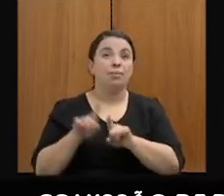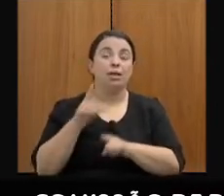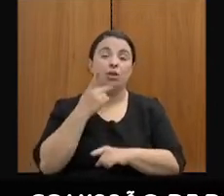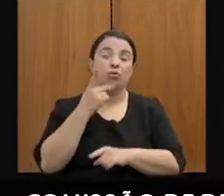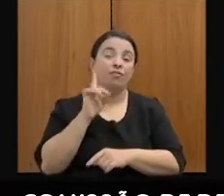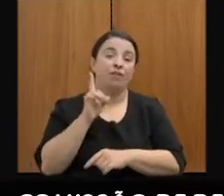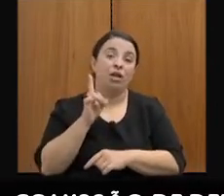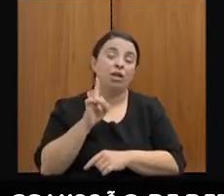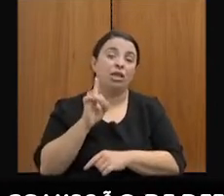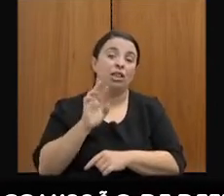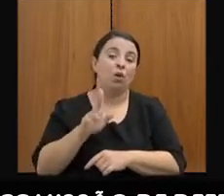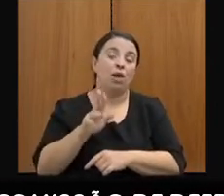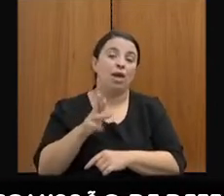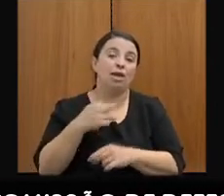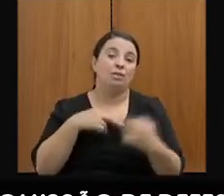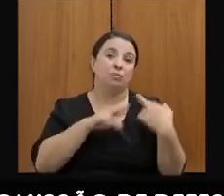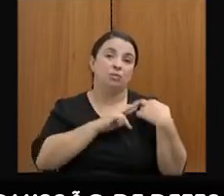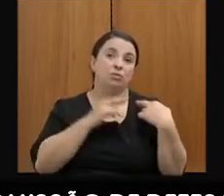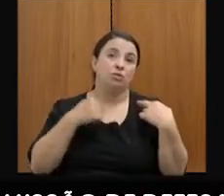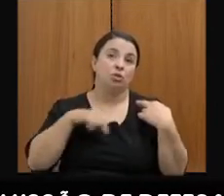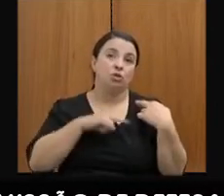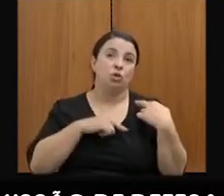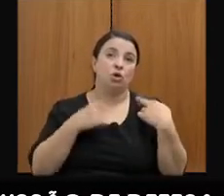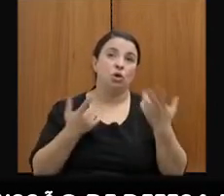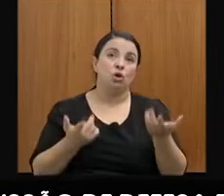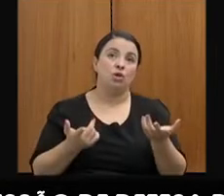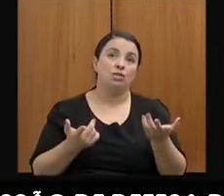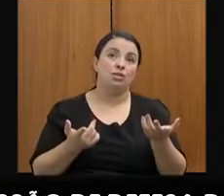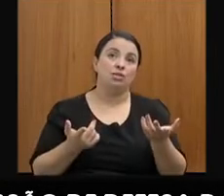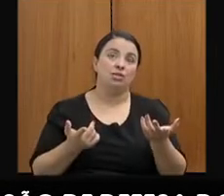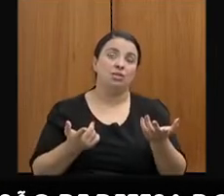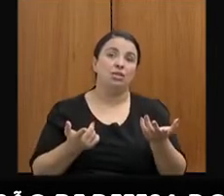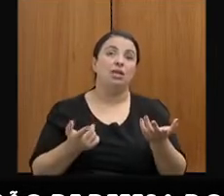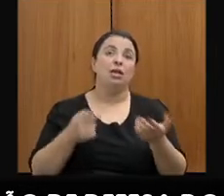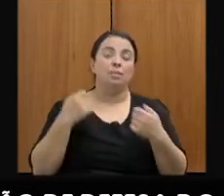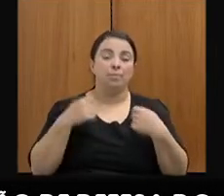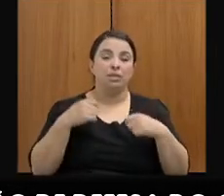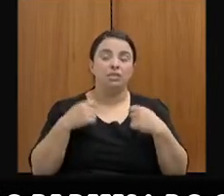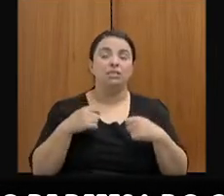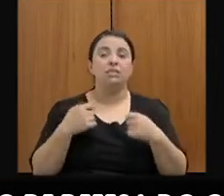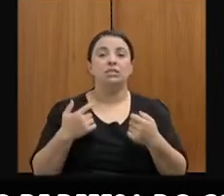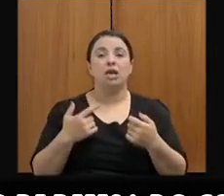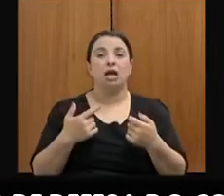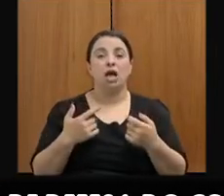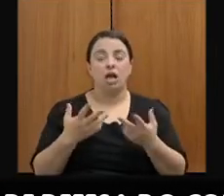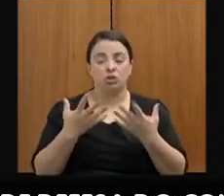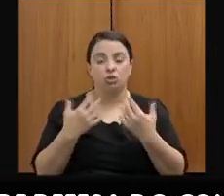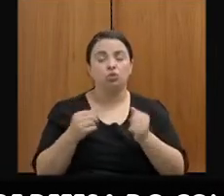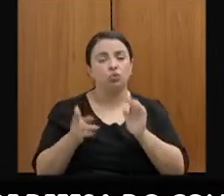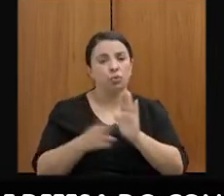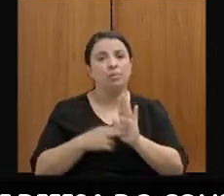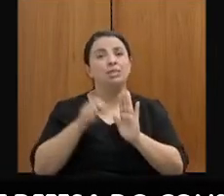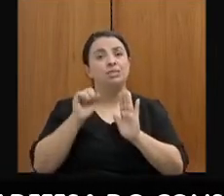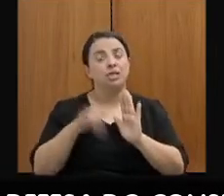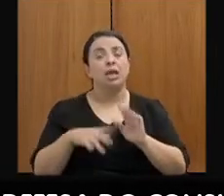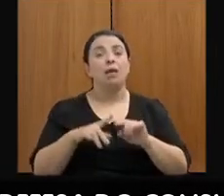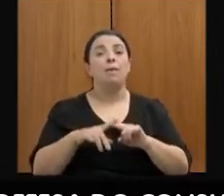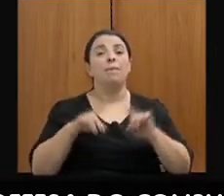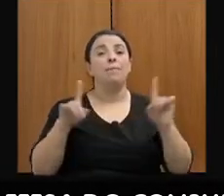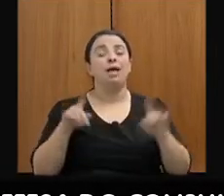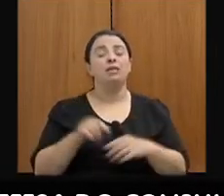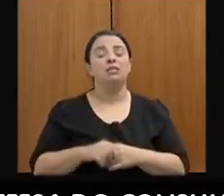é responsabilidade nossa, que em casa com a viúva tem que ficar mesmo, e estar certo, mas eu só estou querendo